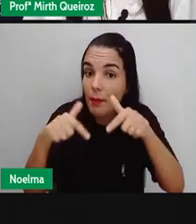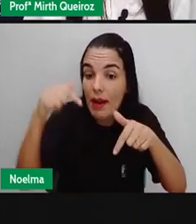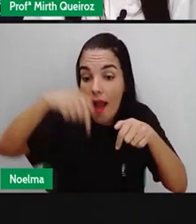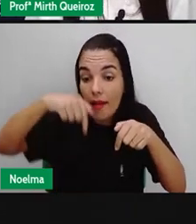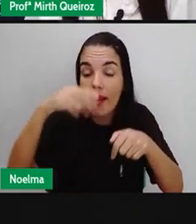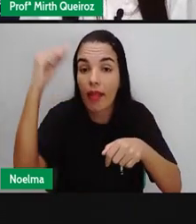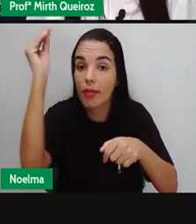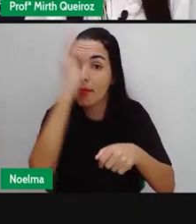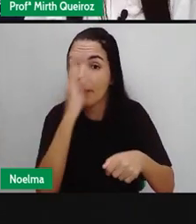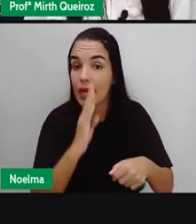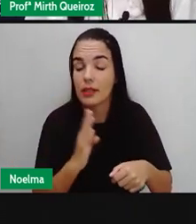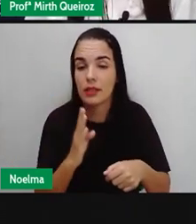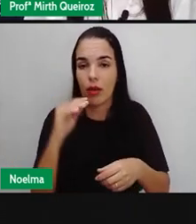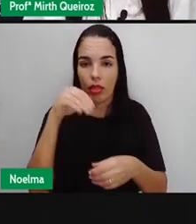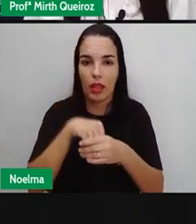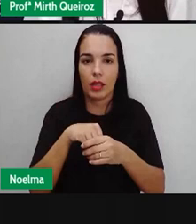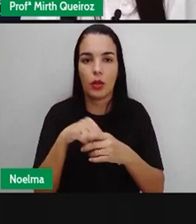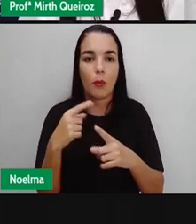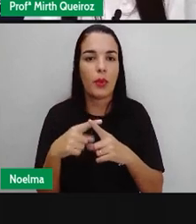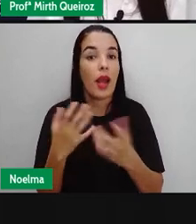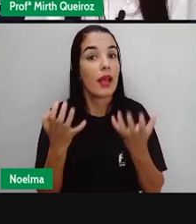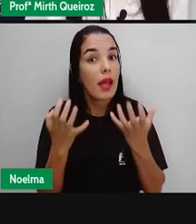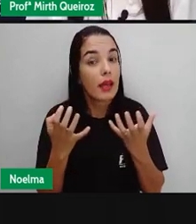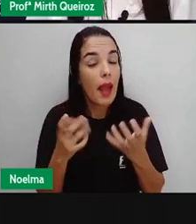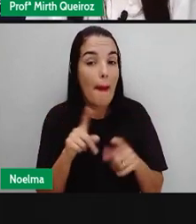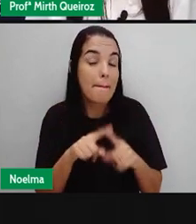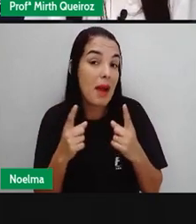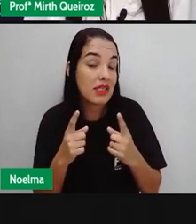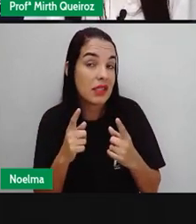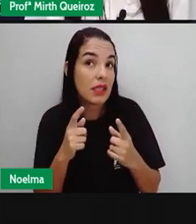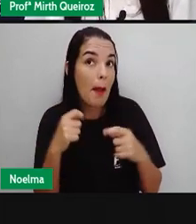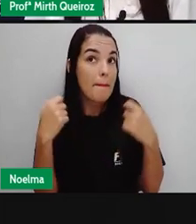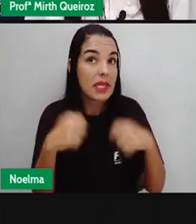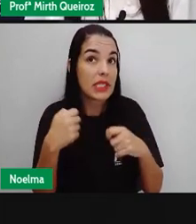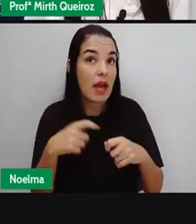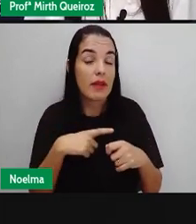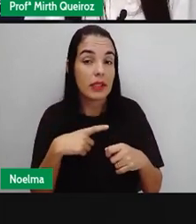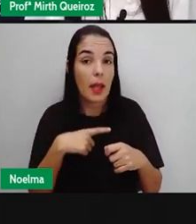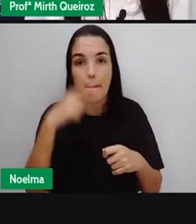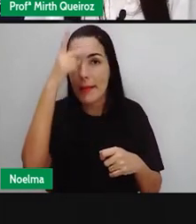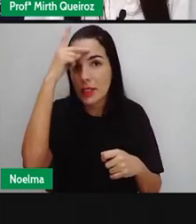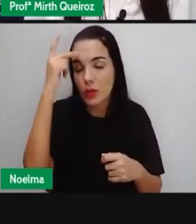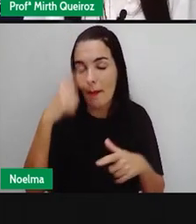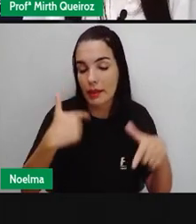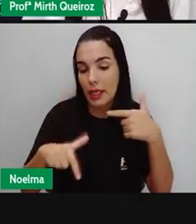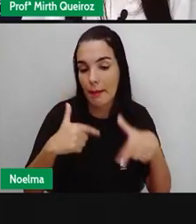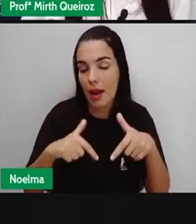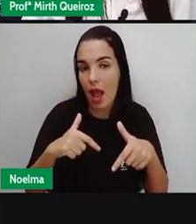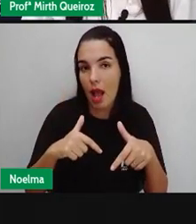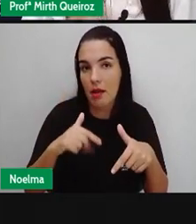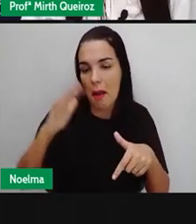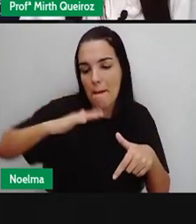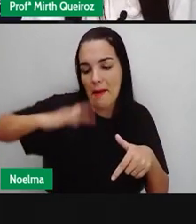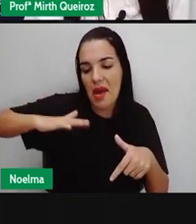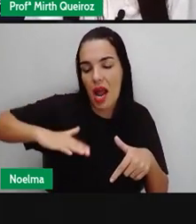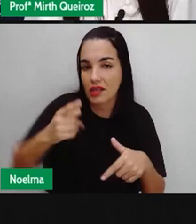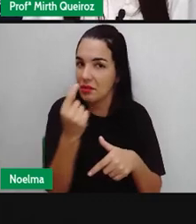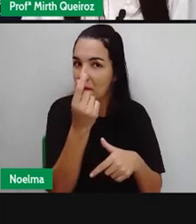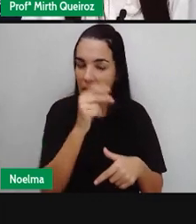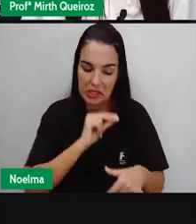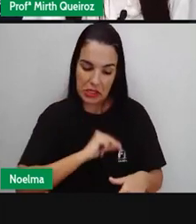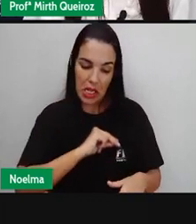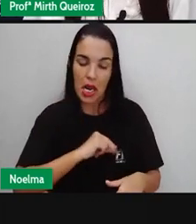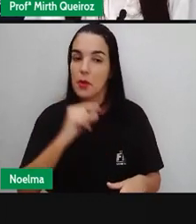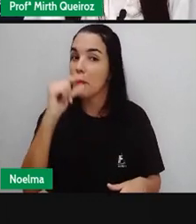agora deveria ser assalariada, né? Não era mais um trabalho escravo. Então, eles começaram